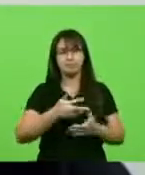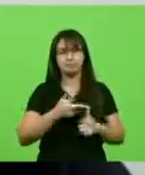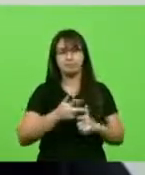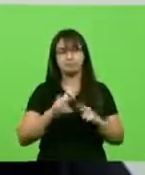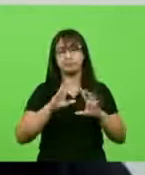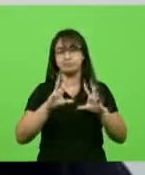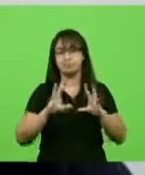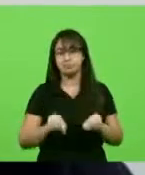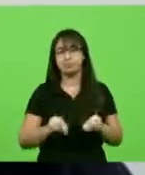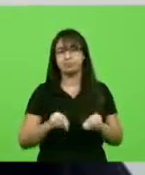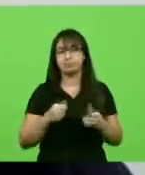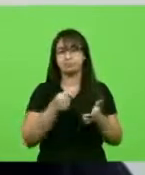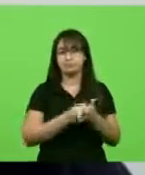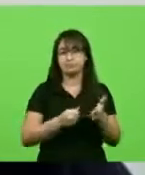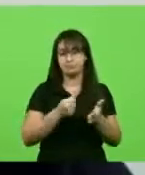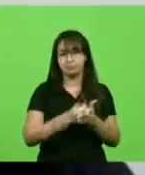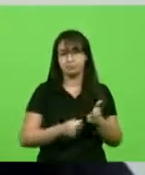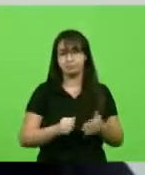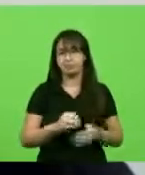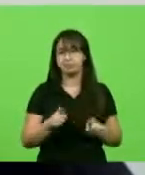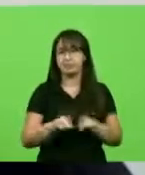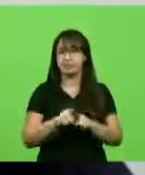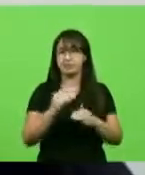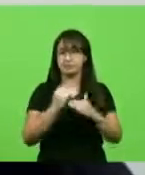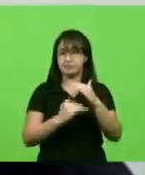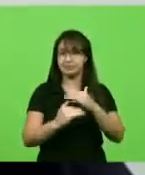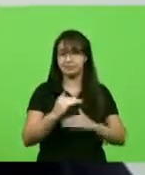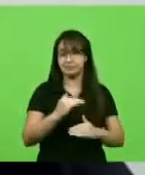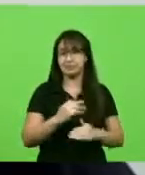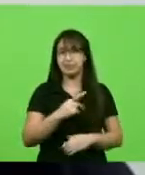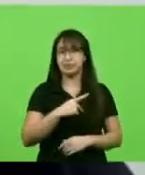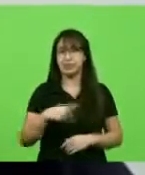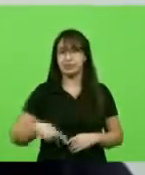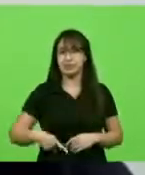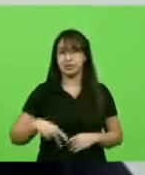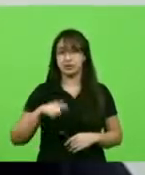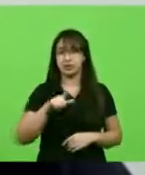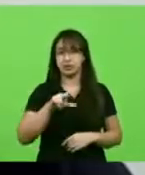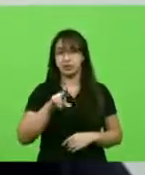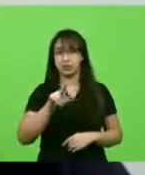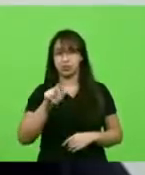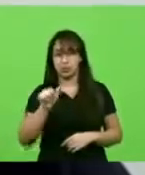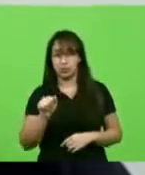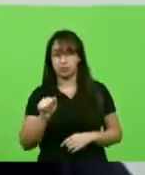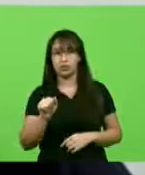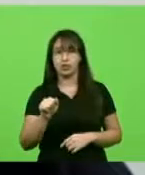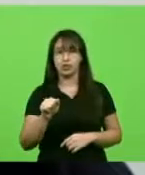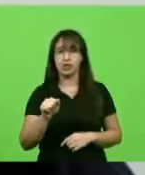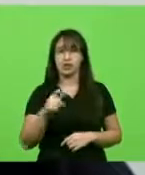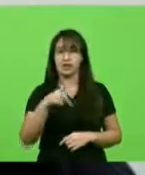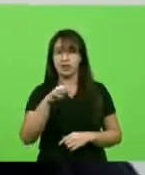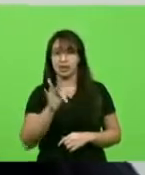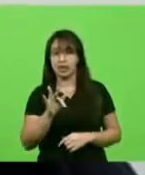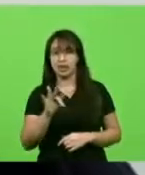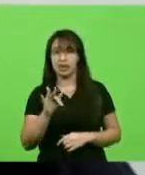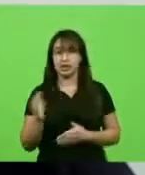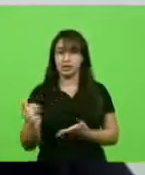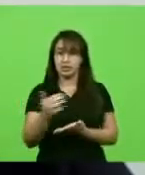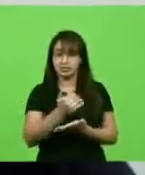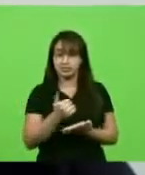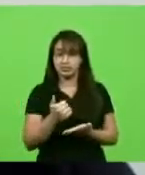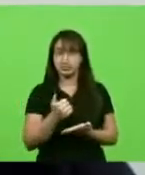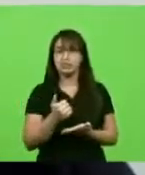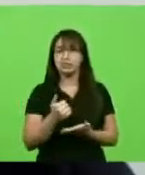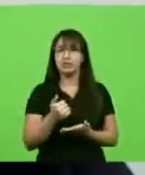ataques e retrocessos. Presidente Lula, durante as doações do PT Solidário, foi muito preciso na sua